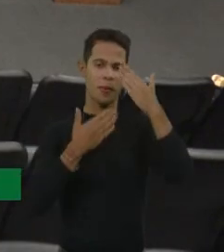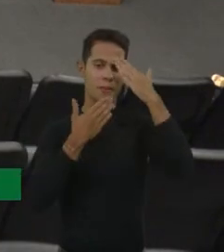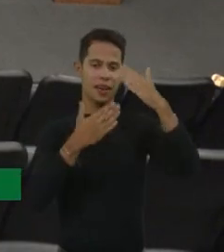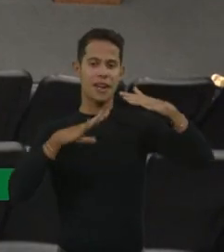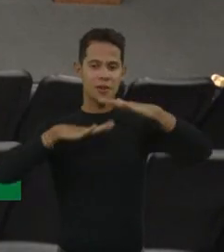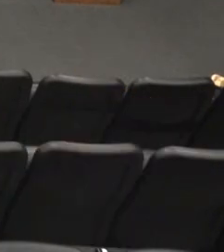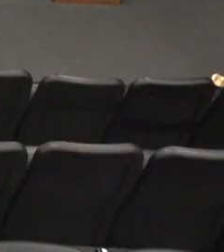Tchau. Muito obrigada.